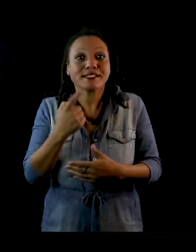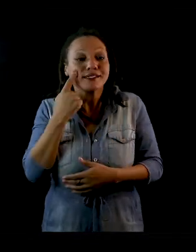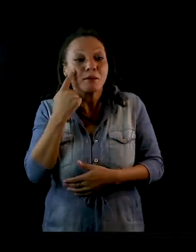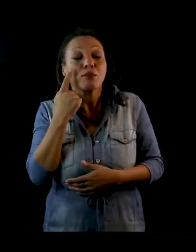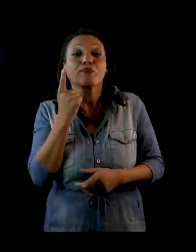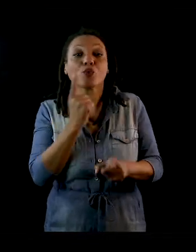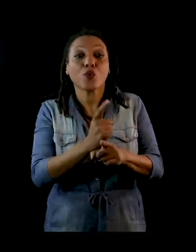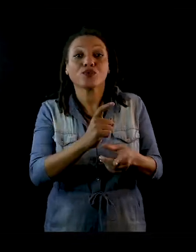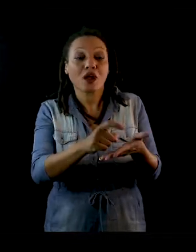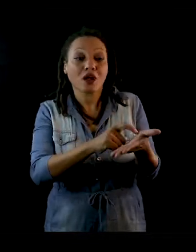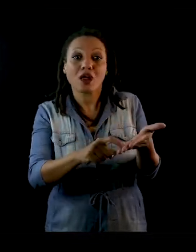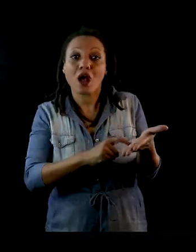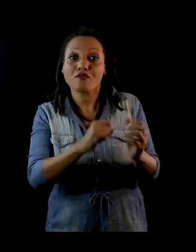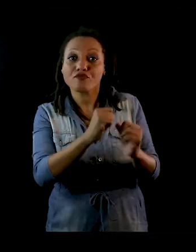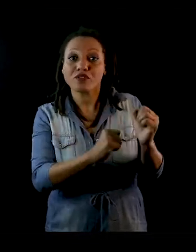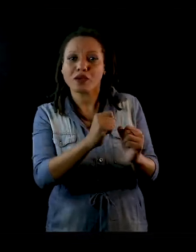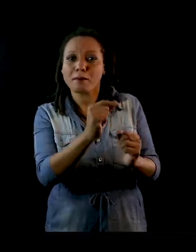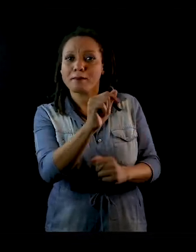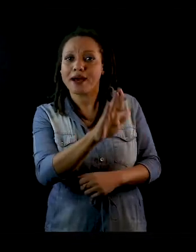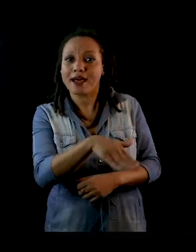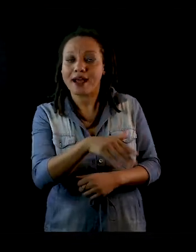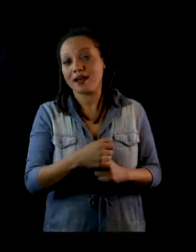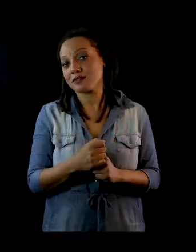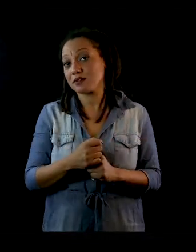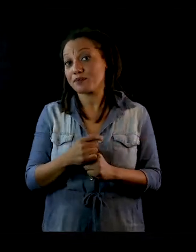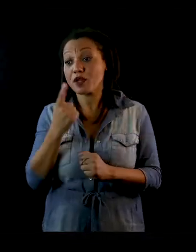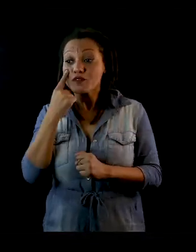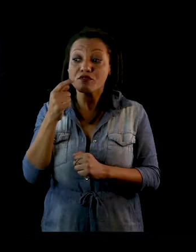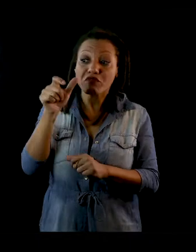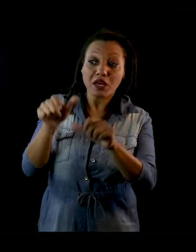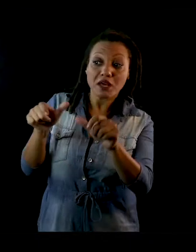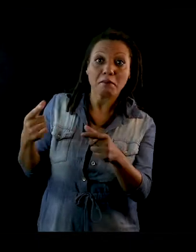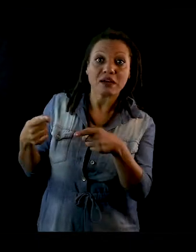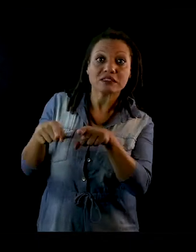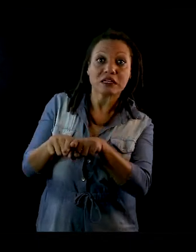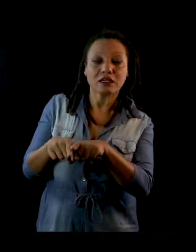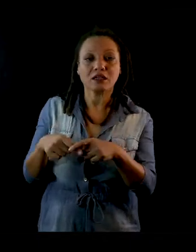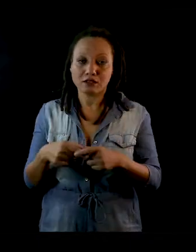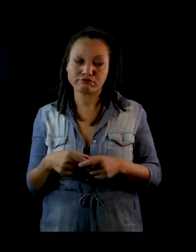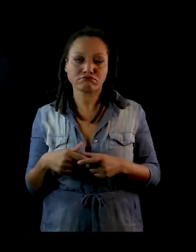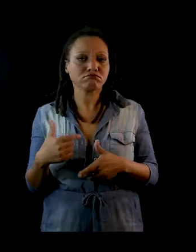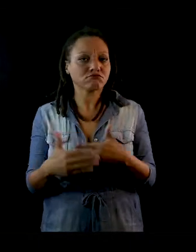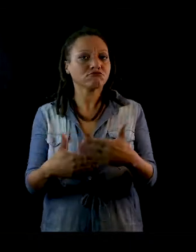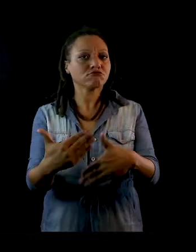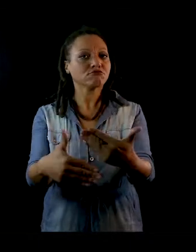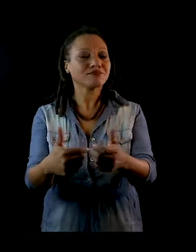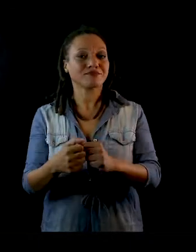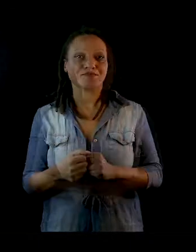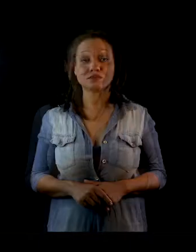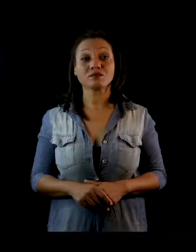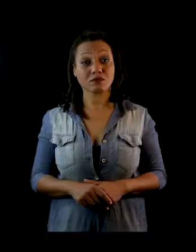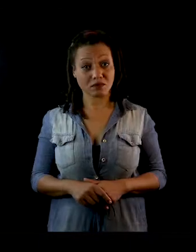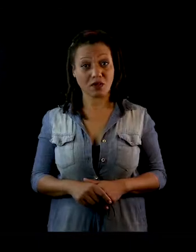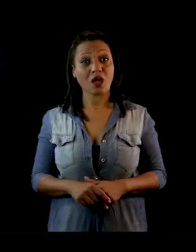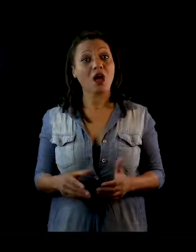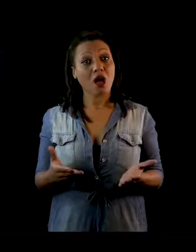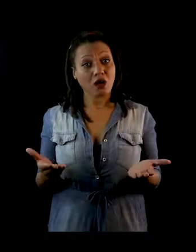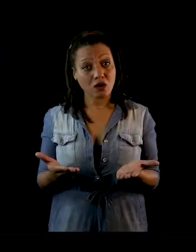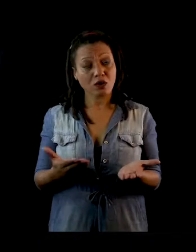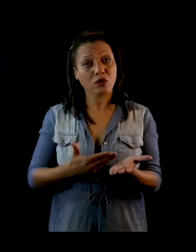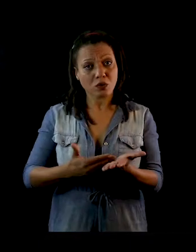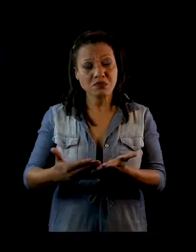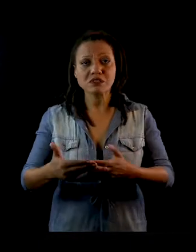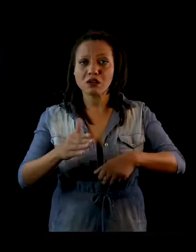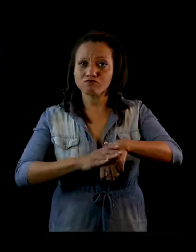gráfica que seja mais barata, fazendo parcerias, algumas coisas assim. Eu estou caminhando para a autopublicação